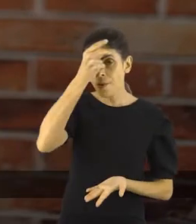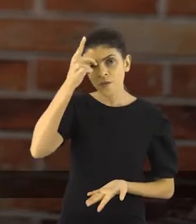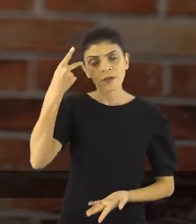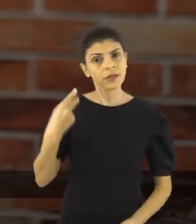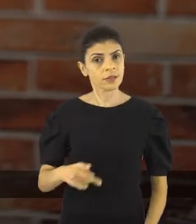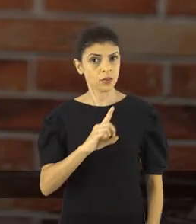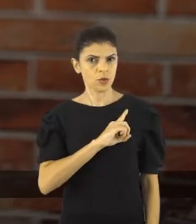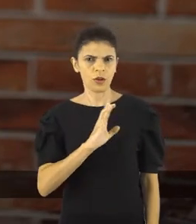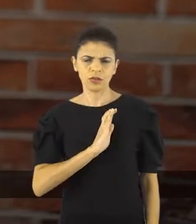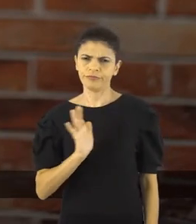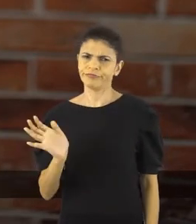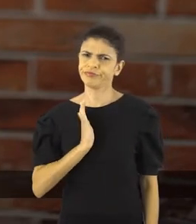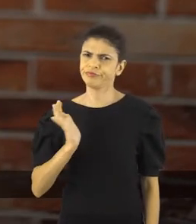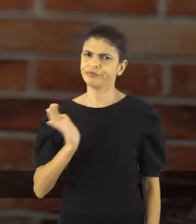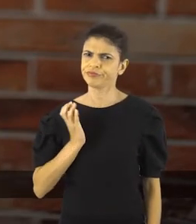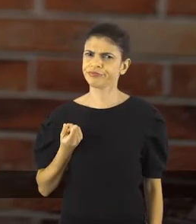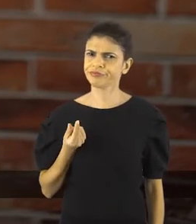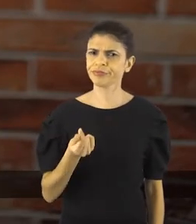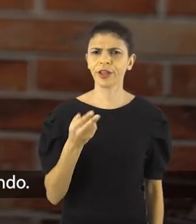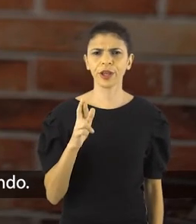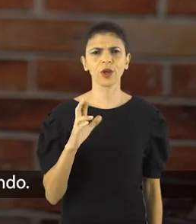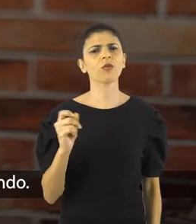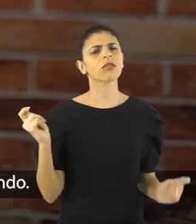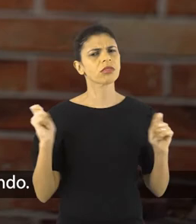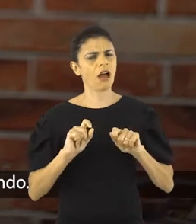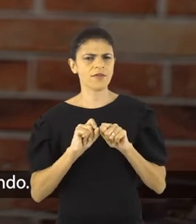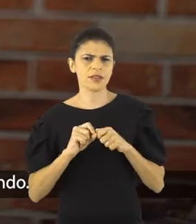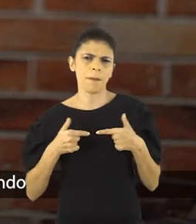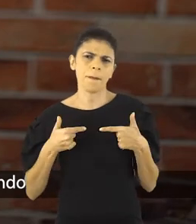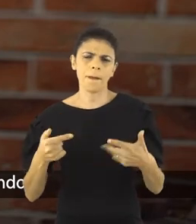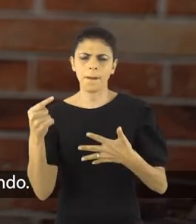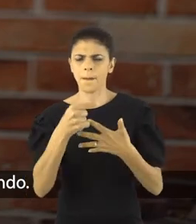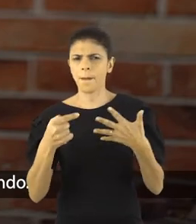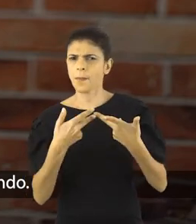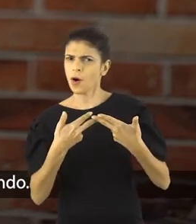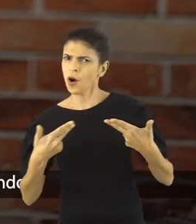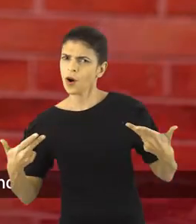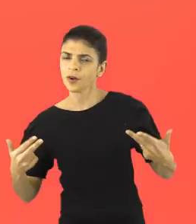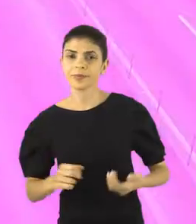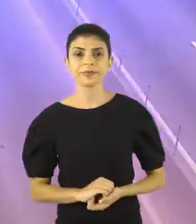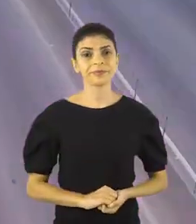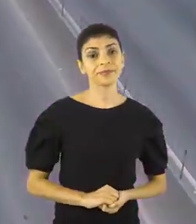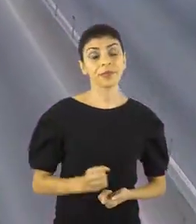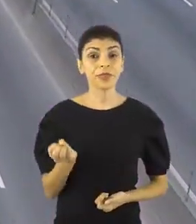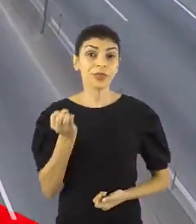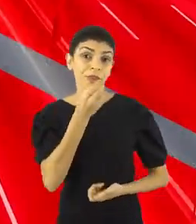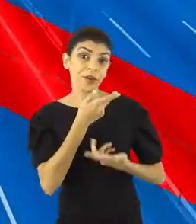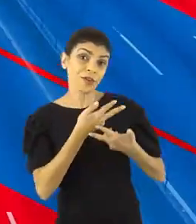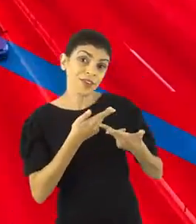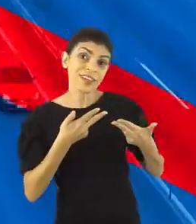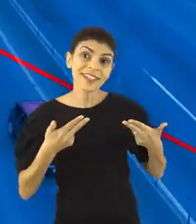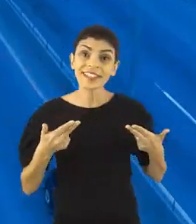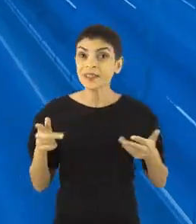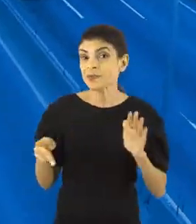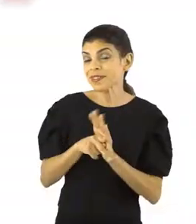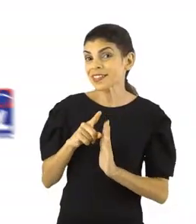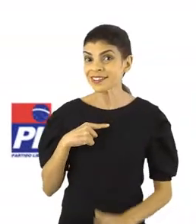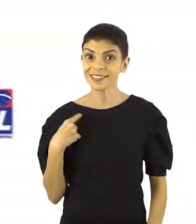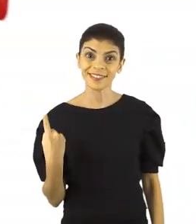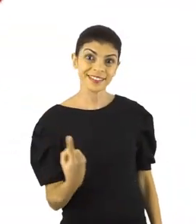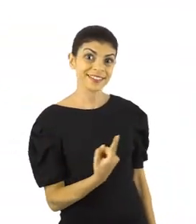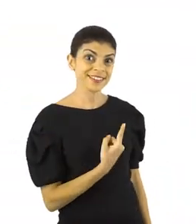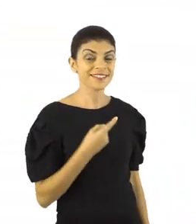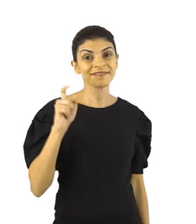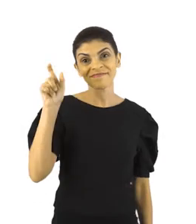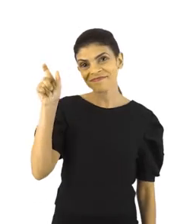com o orçamento que a gente tem. Ducos Caxias é muito rico e tem condições de fazer muito mais do que está se fazendo. A novidade vem da